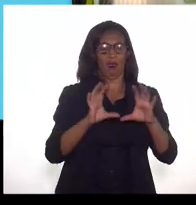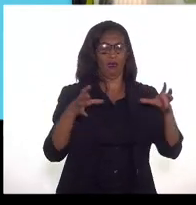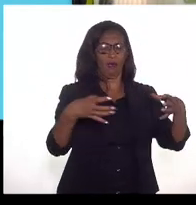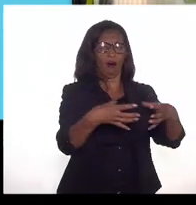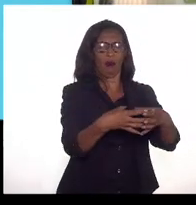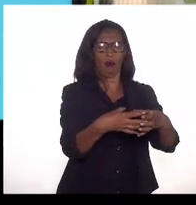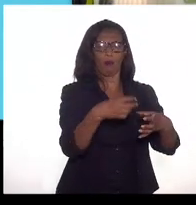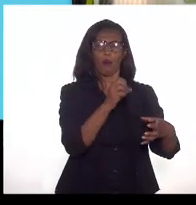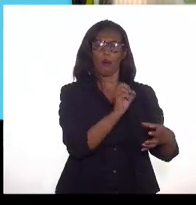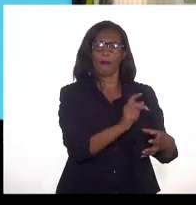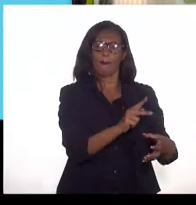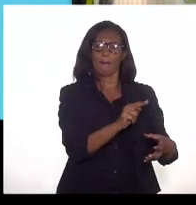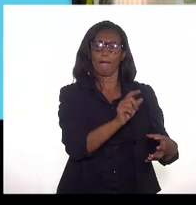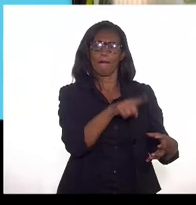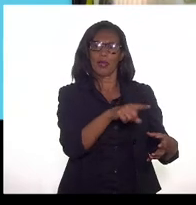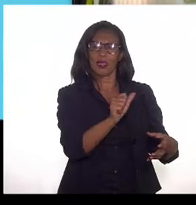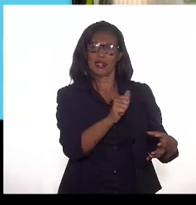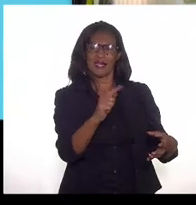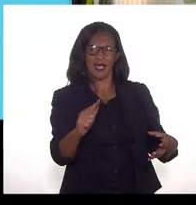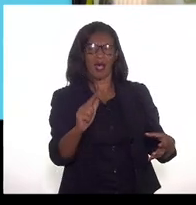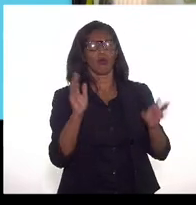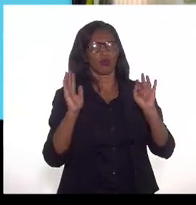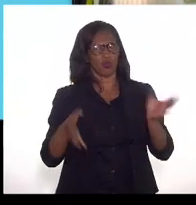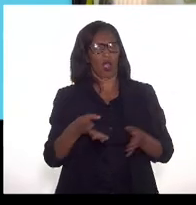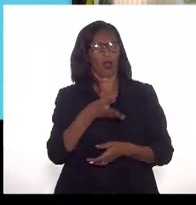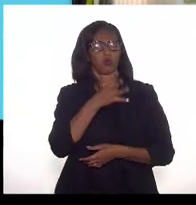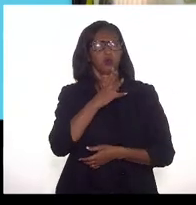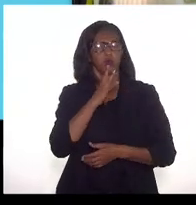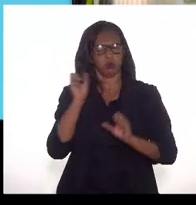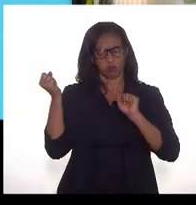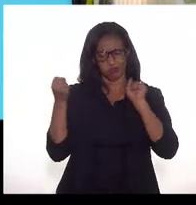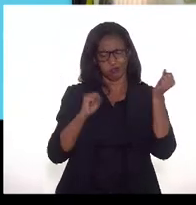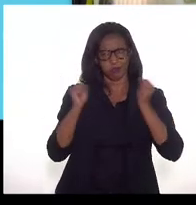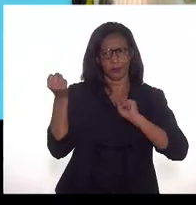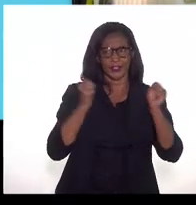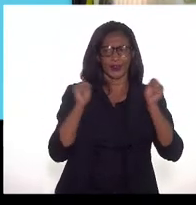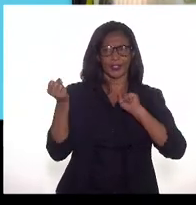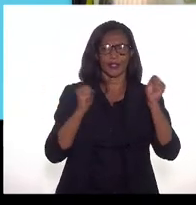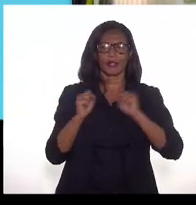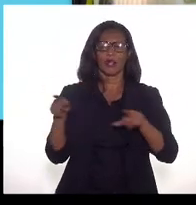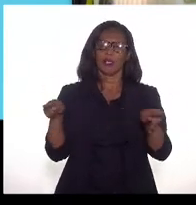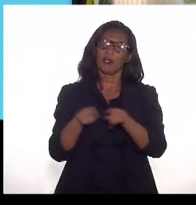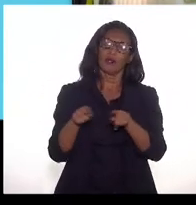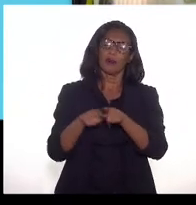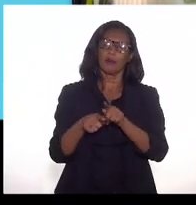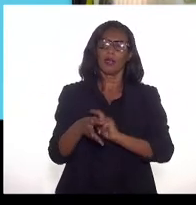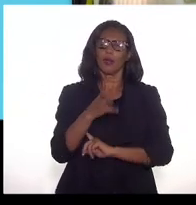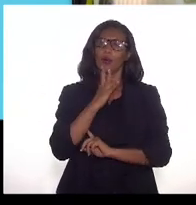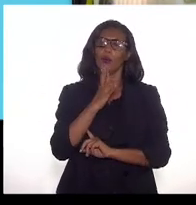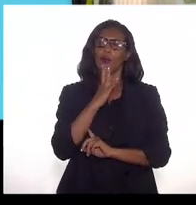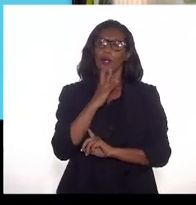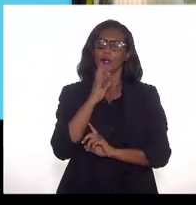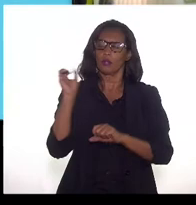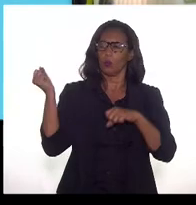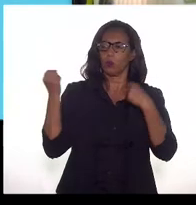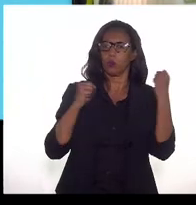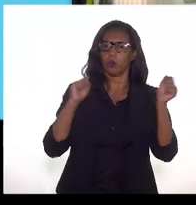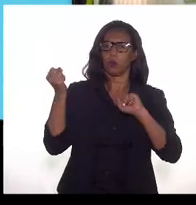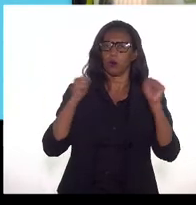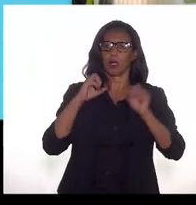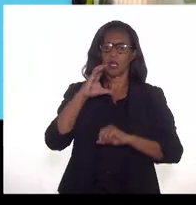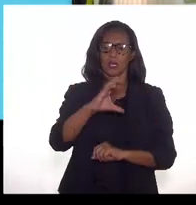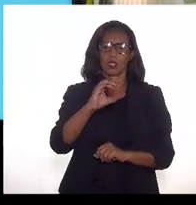isso é bastante conhecido da indústria né também é bastante conhecido da indústria que o